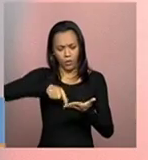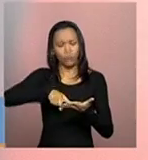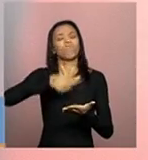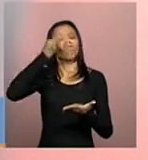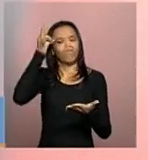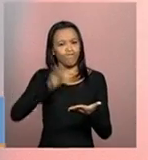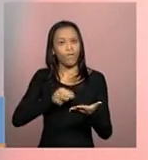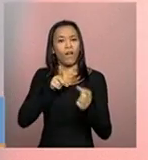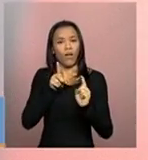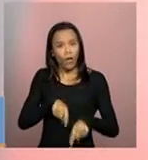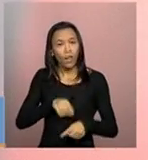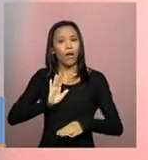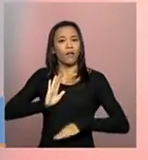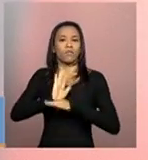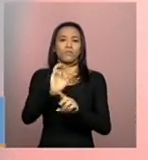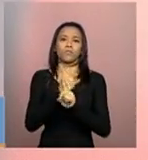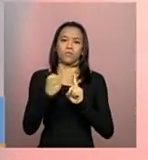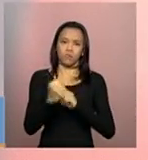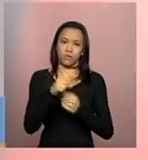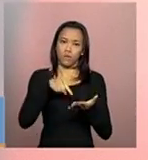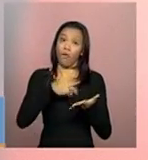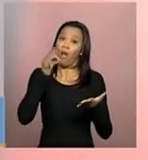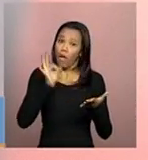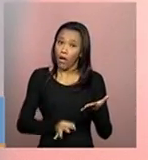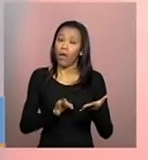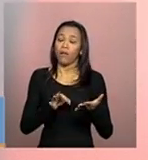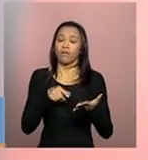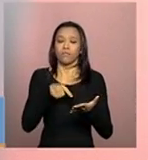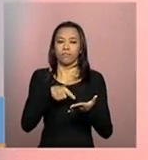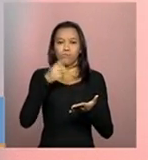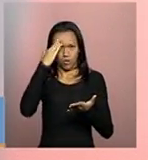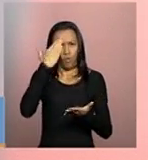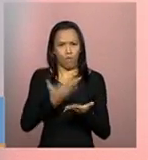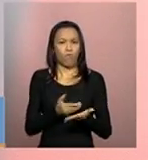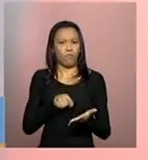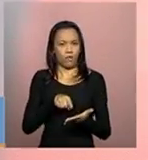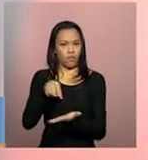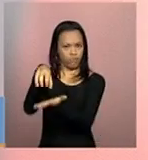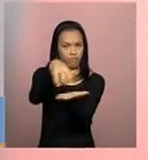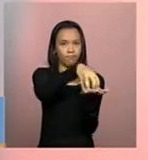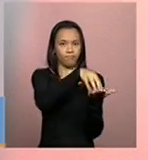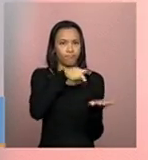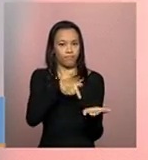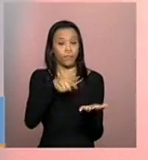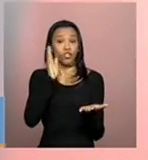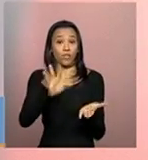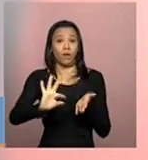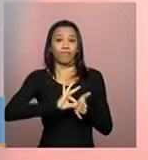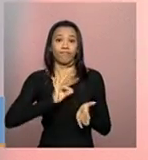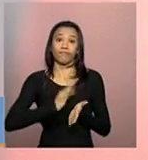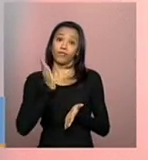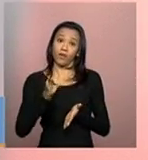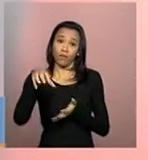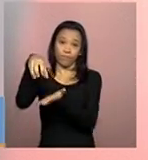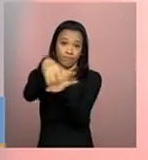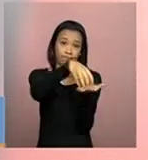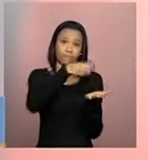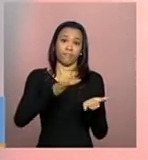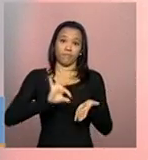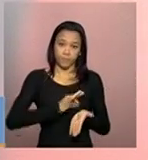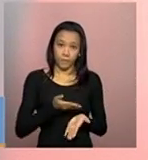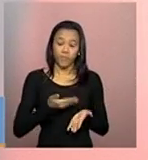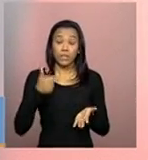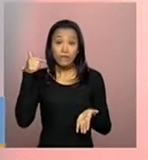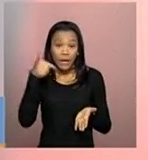assistência social ou essa oferta é de assistência social e fez a inscrição. Essa inscrição dá a essa